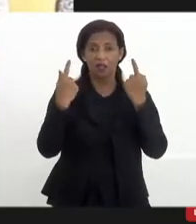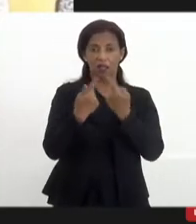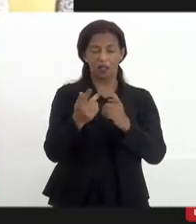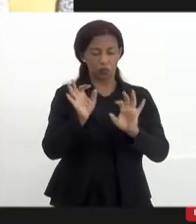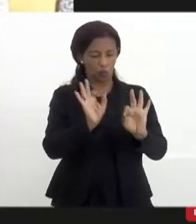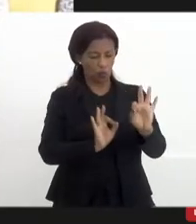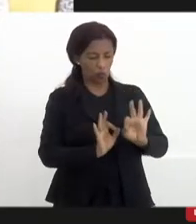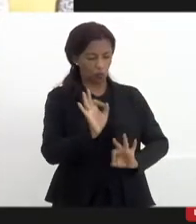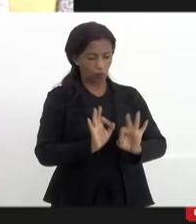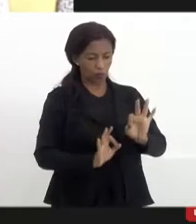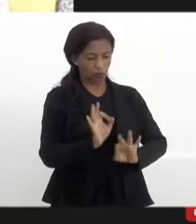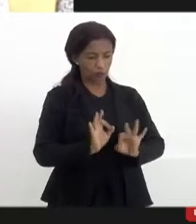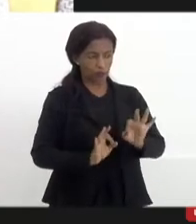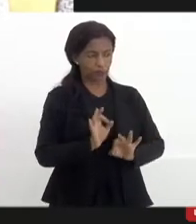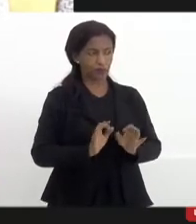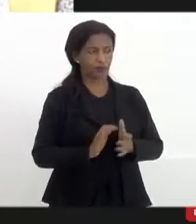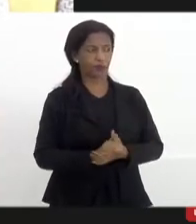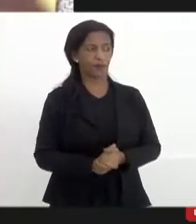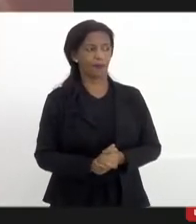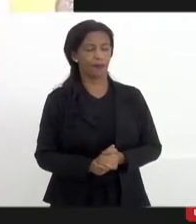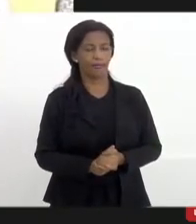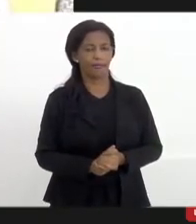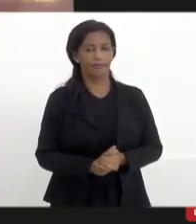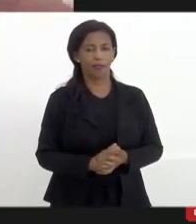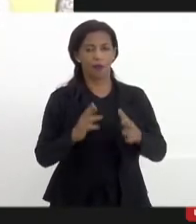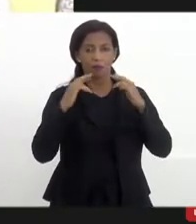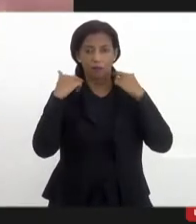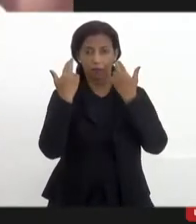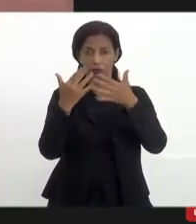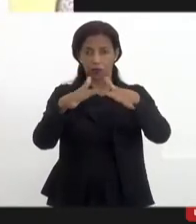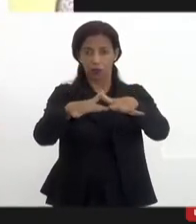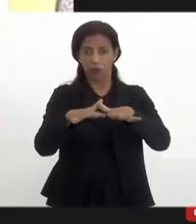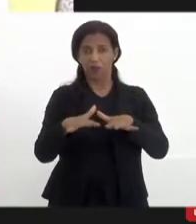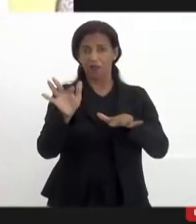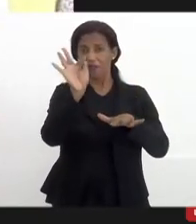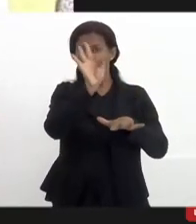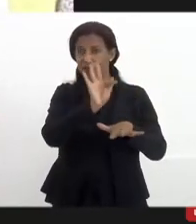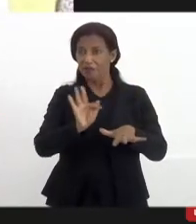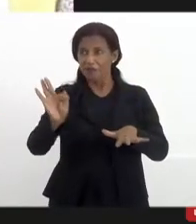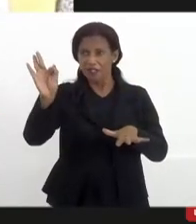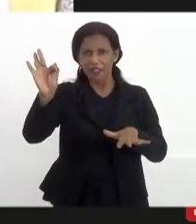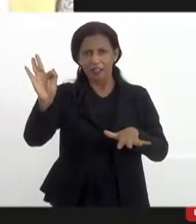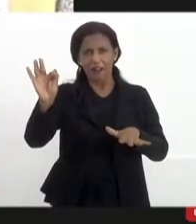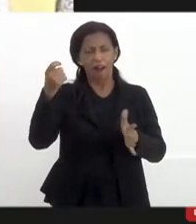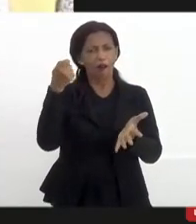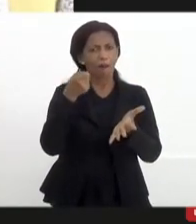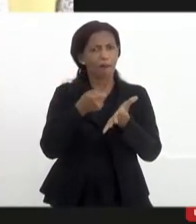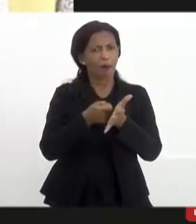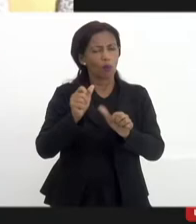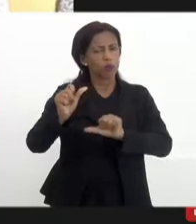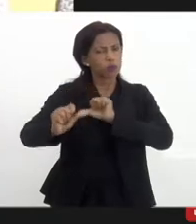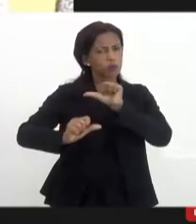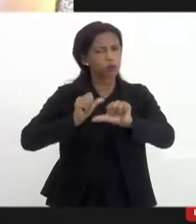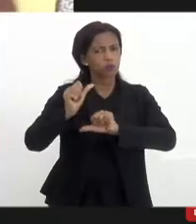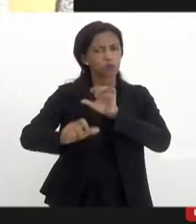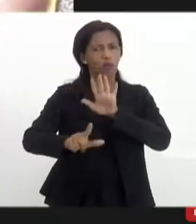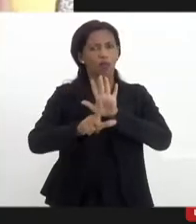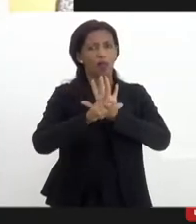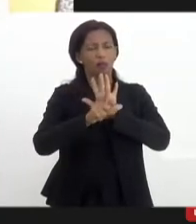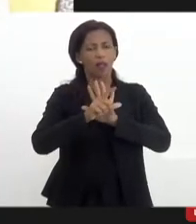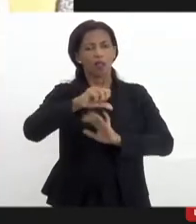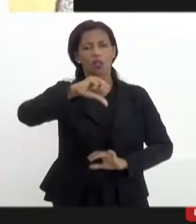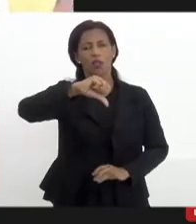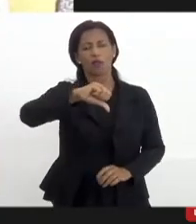organizar uma audiência pública federal para garantir modificações da lei 9